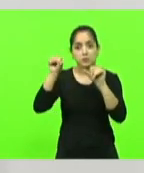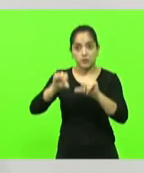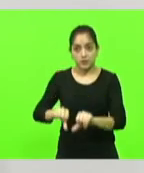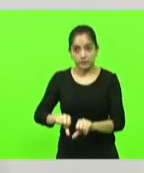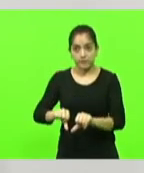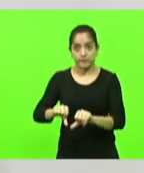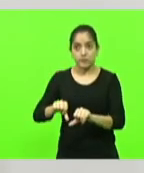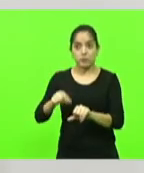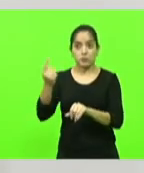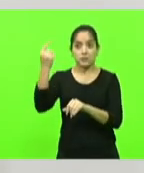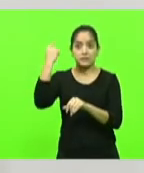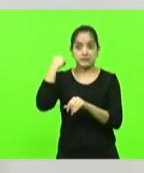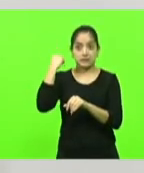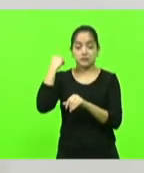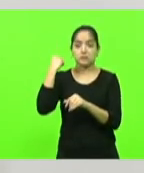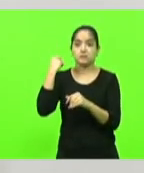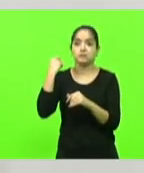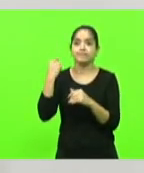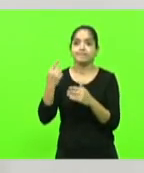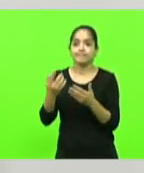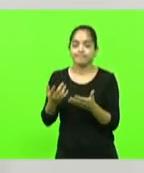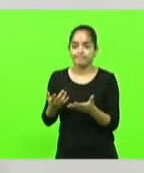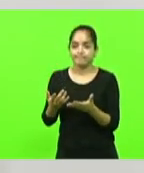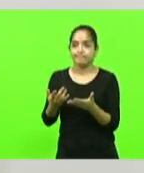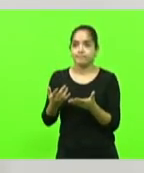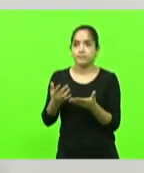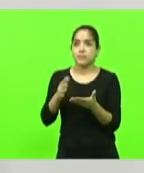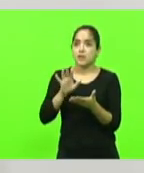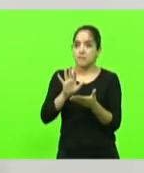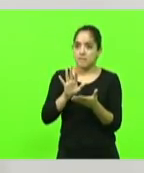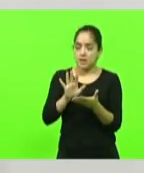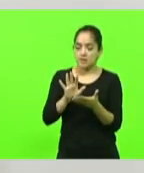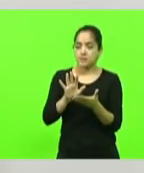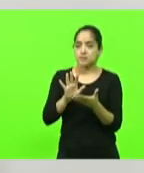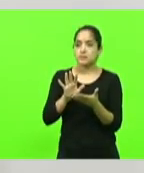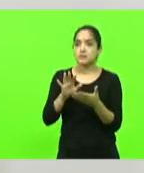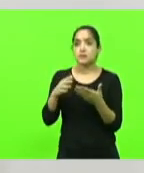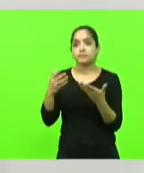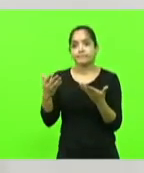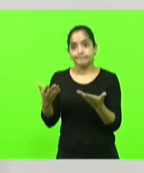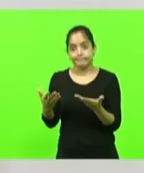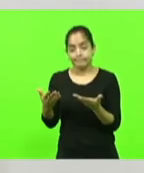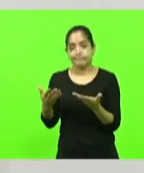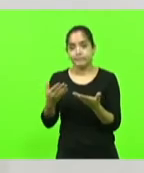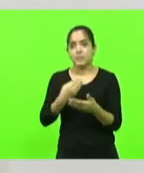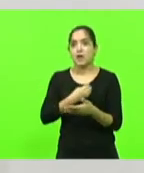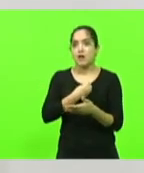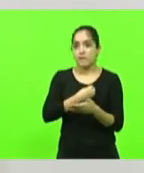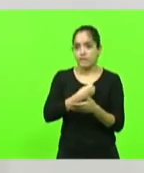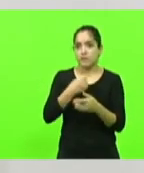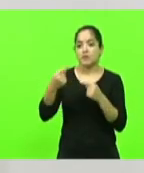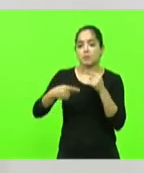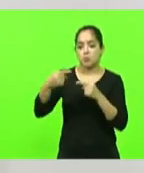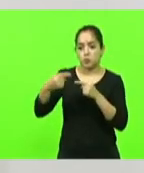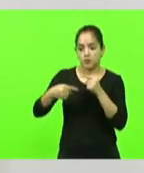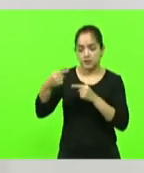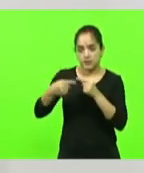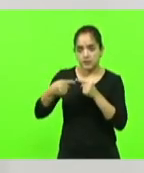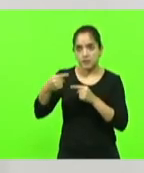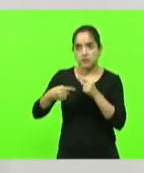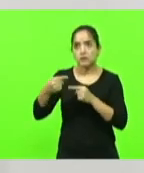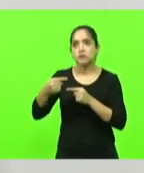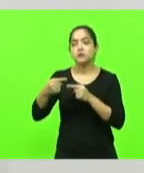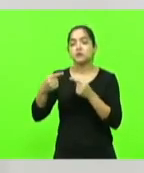ruim que é um inferno né mas está certo né é da vida política é do jogo político fazer a corda